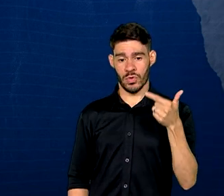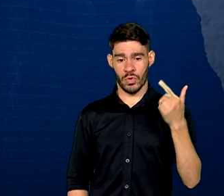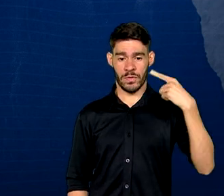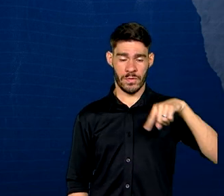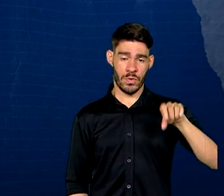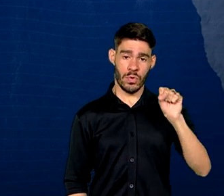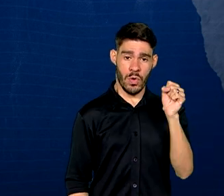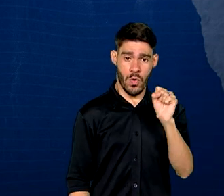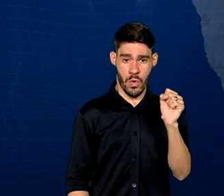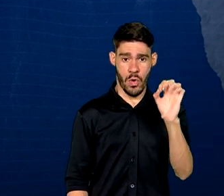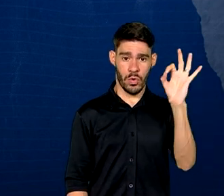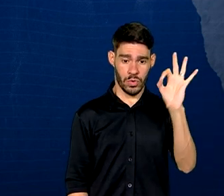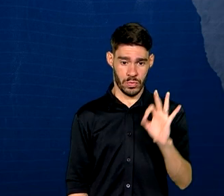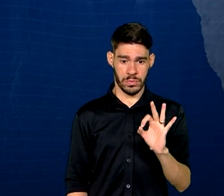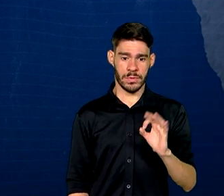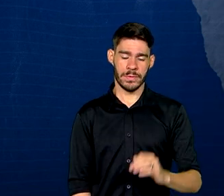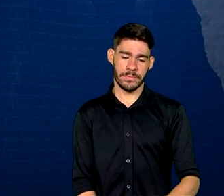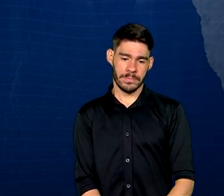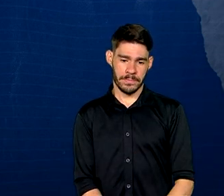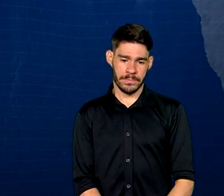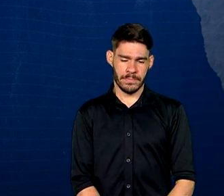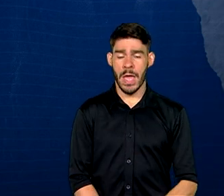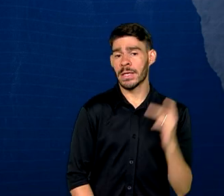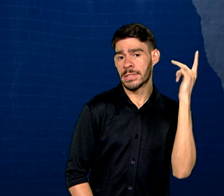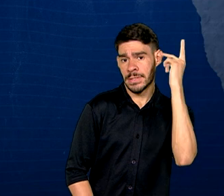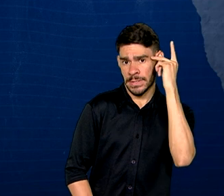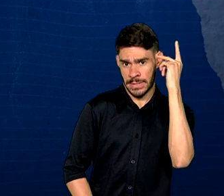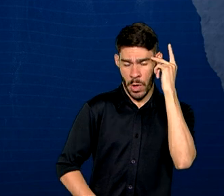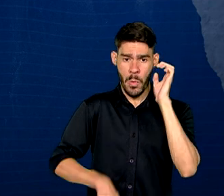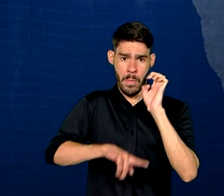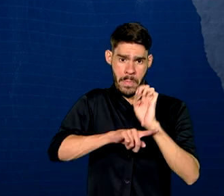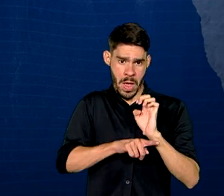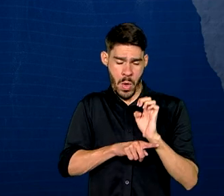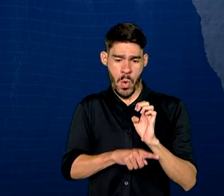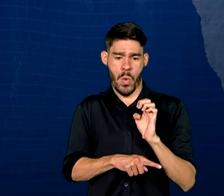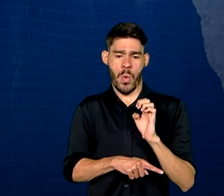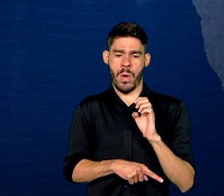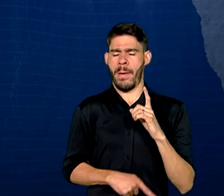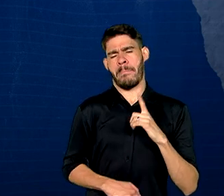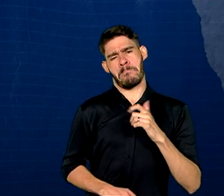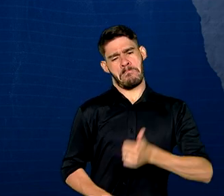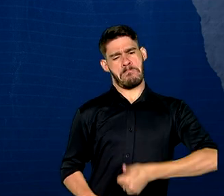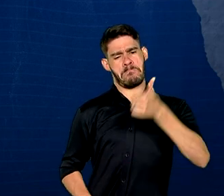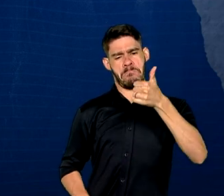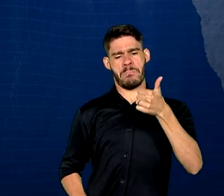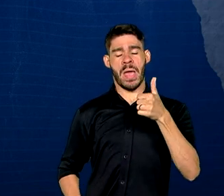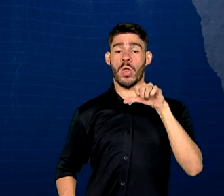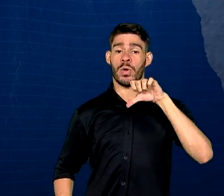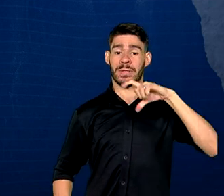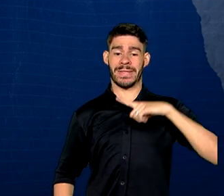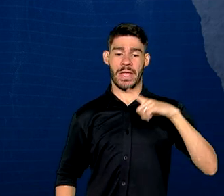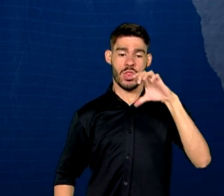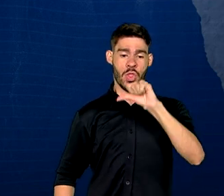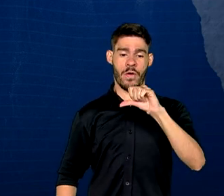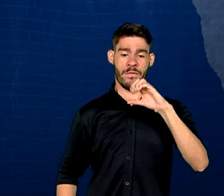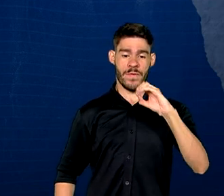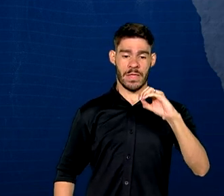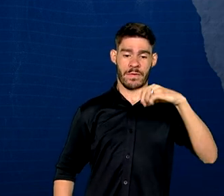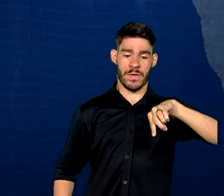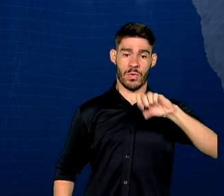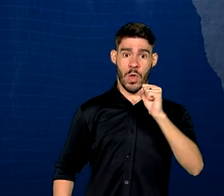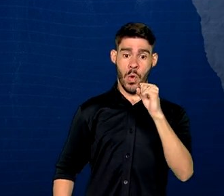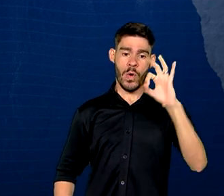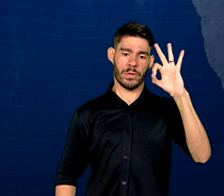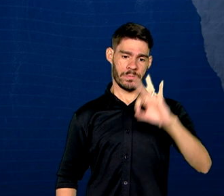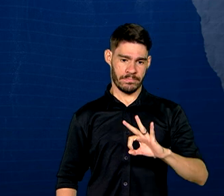,8%. O estado de São Paulo apresenta a melhor situação, com 90,8%,